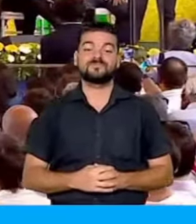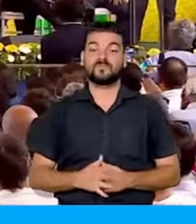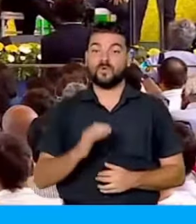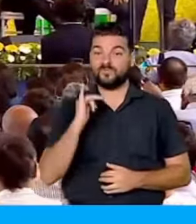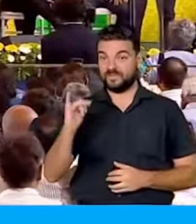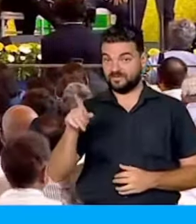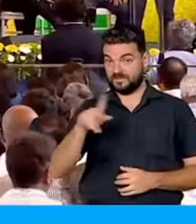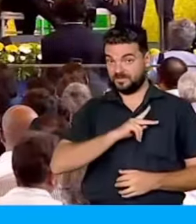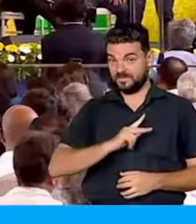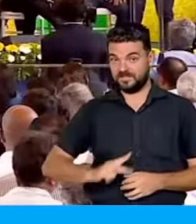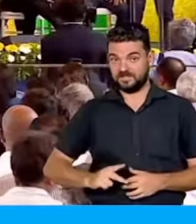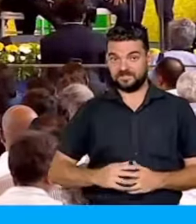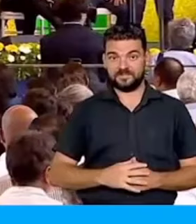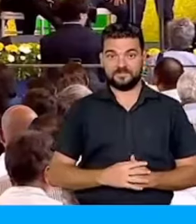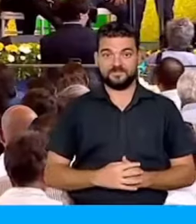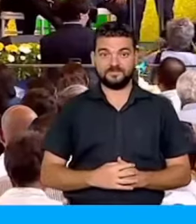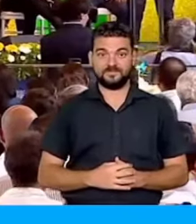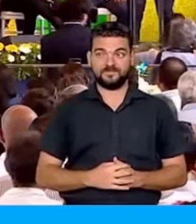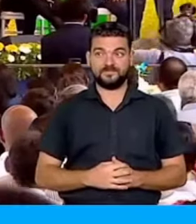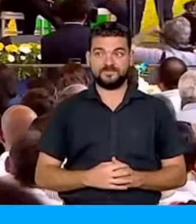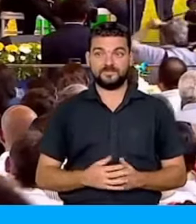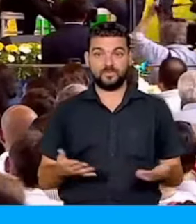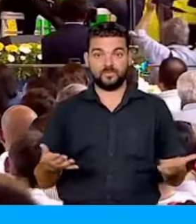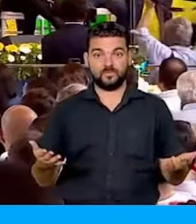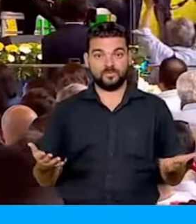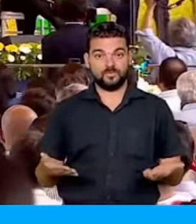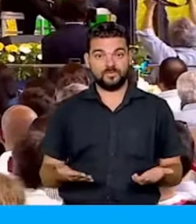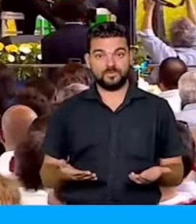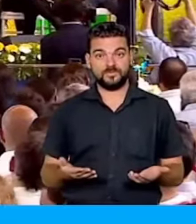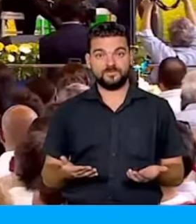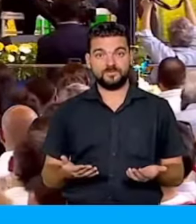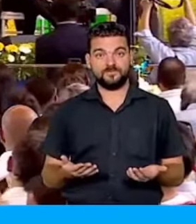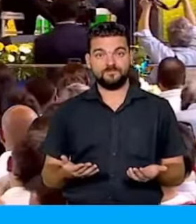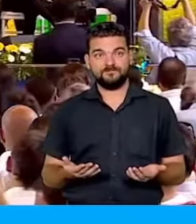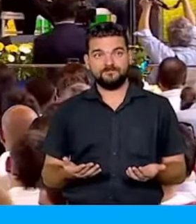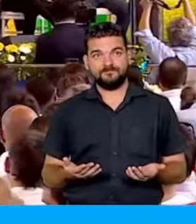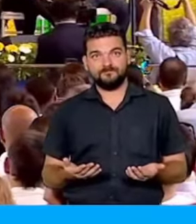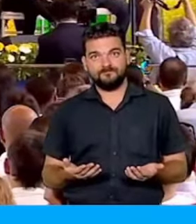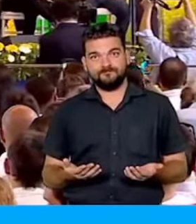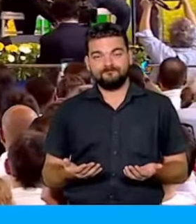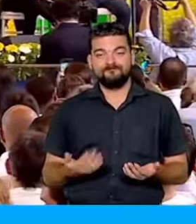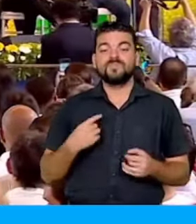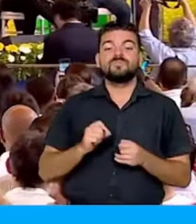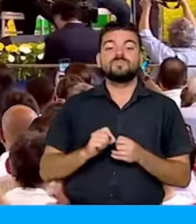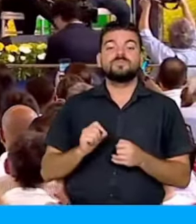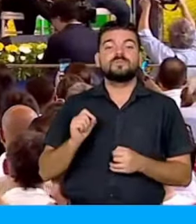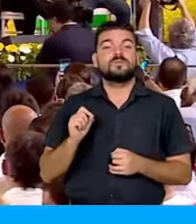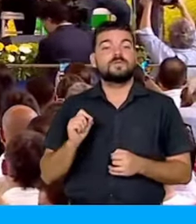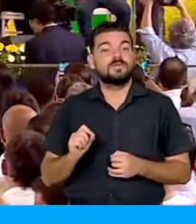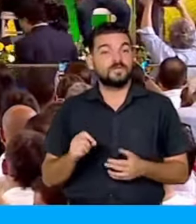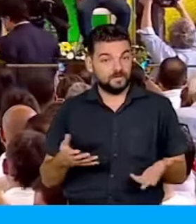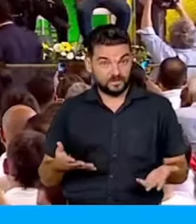Presidente, hoje o que a gente está fazendo aqui